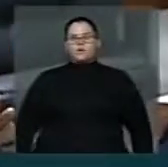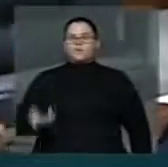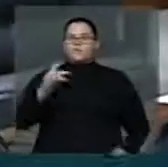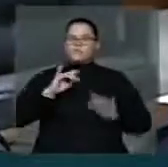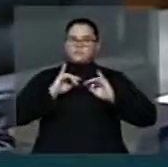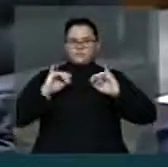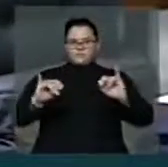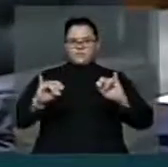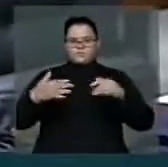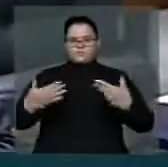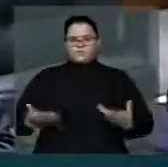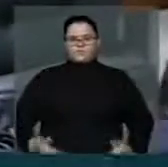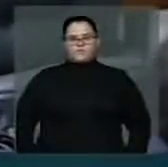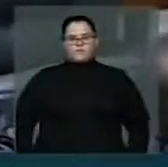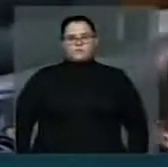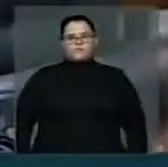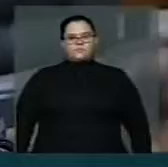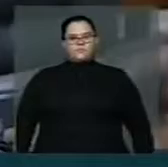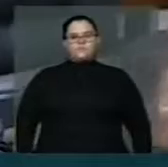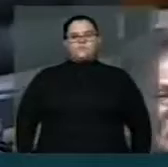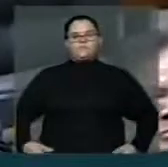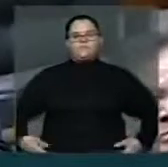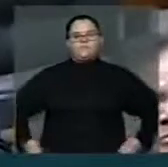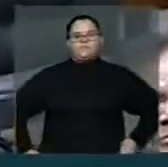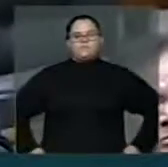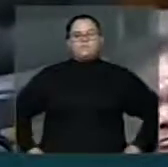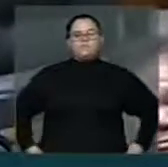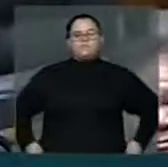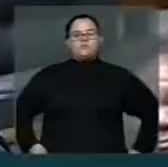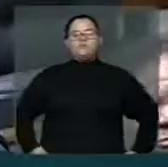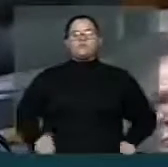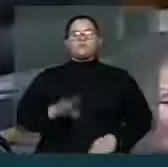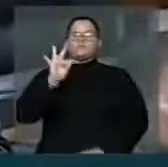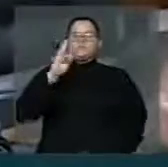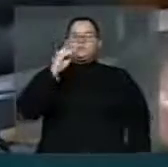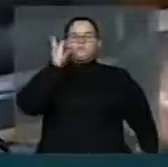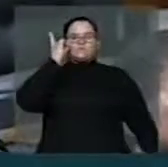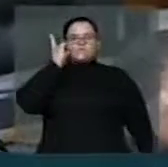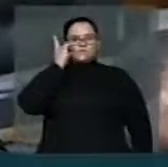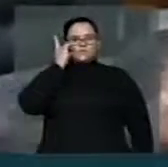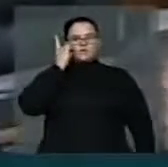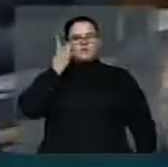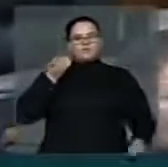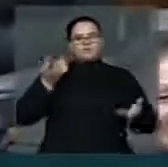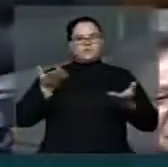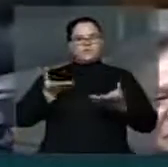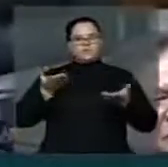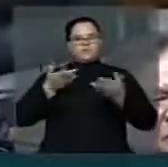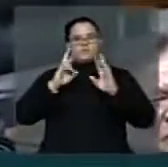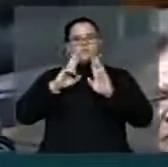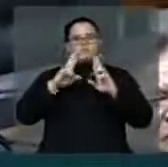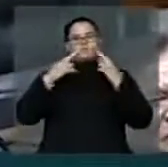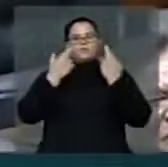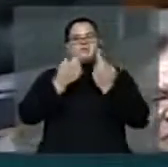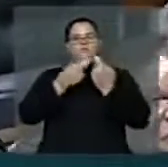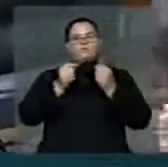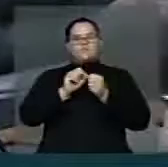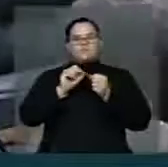então a todos os deputados e deputadas que nesta reunião de hoje,